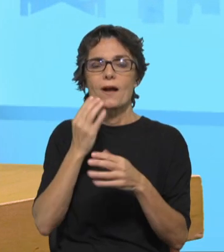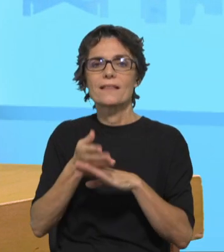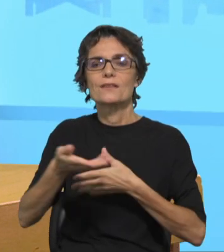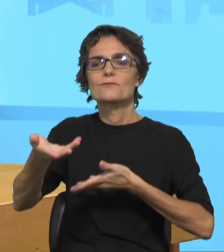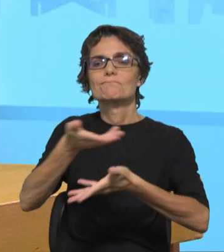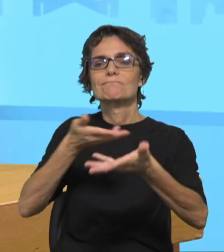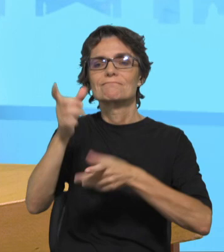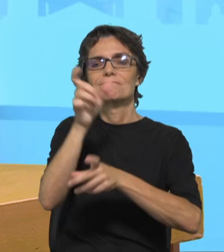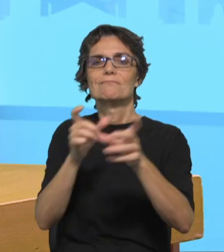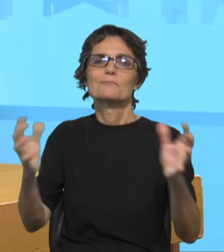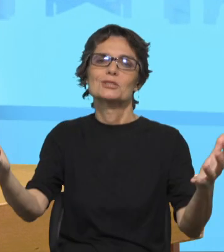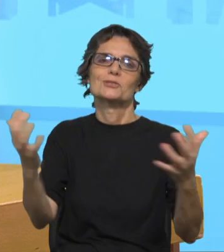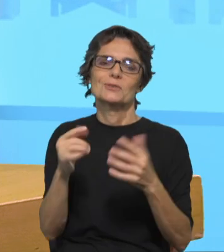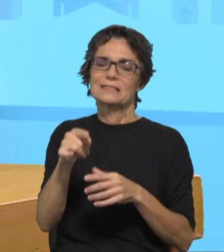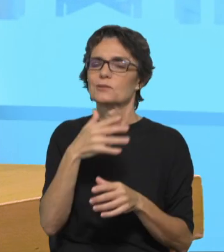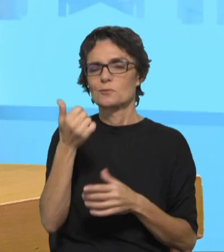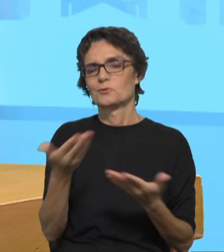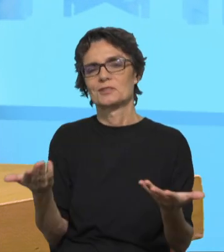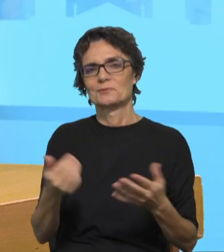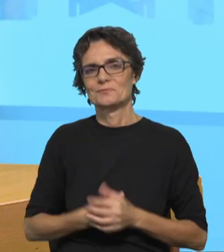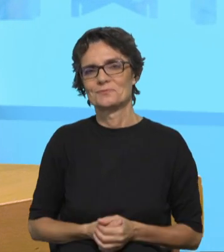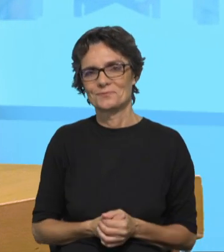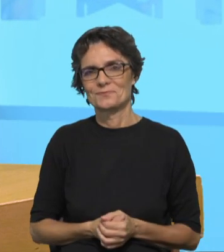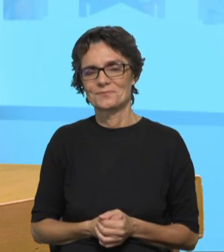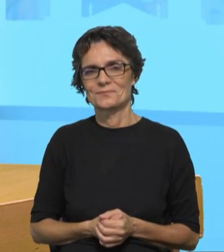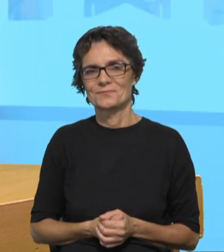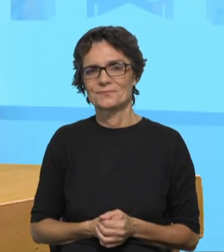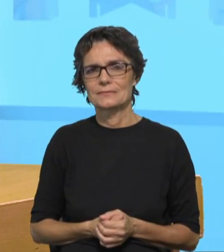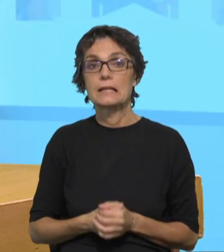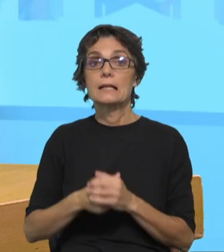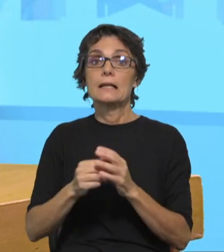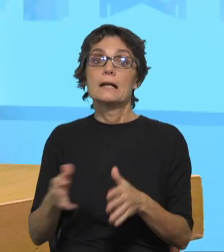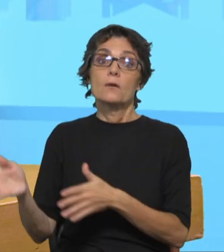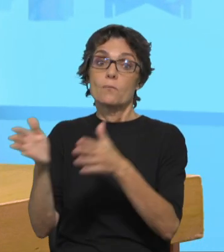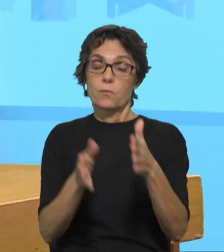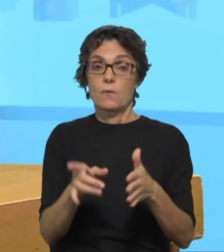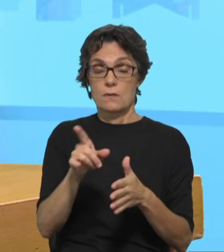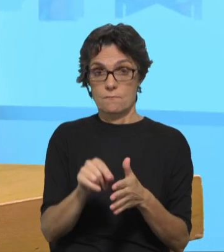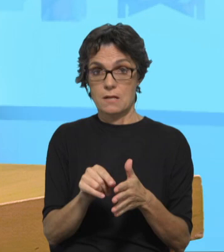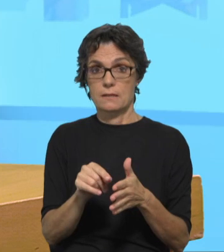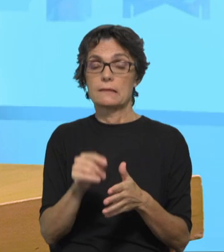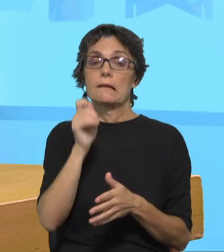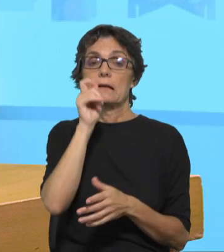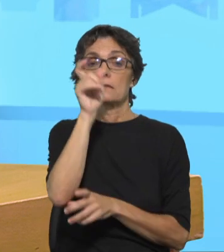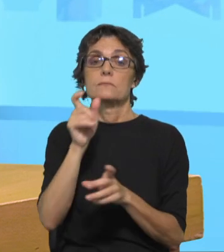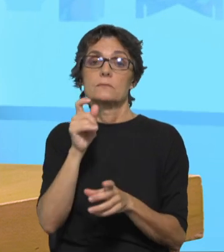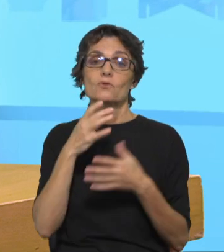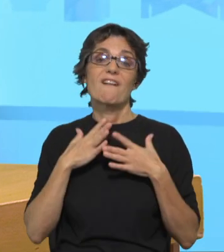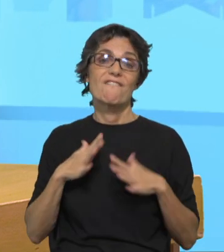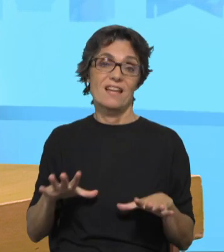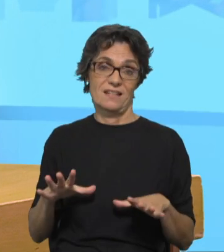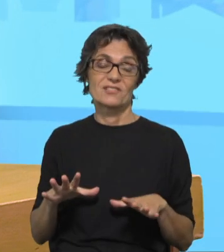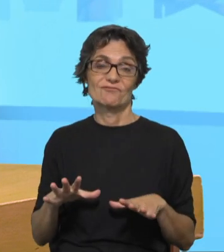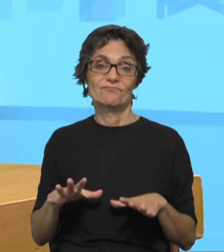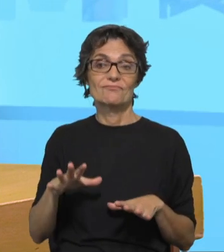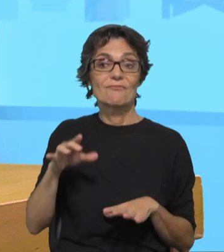E isso é que eu acho que é belo. Por outro lado, quem parte, quem vai de férias, também faz